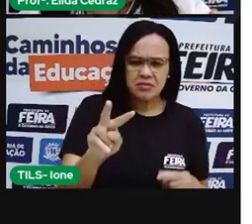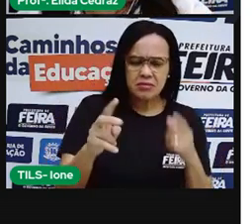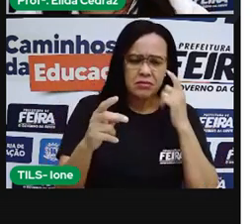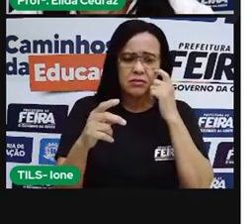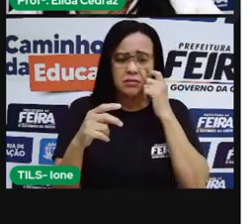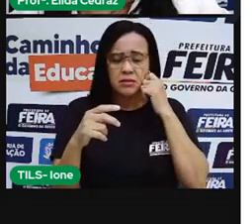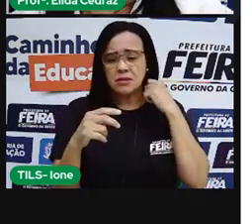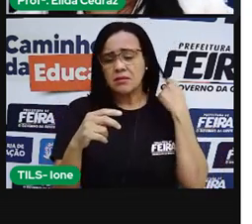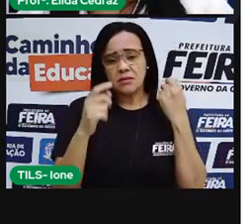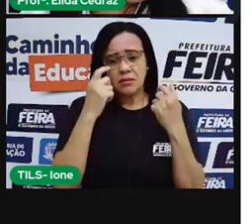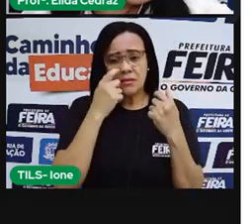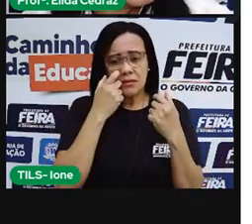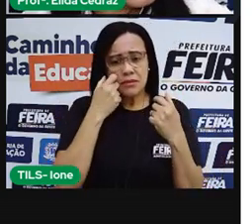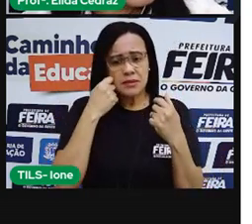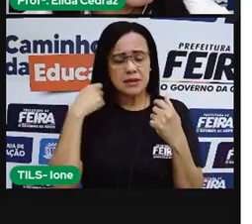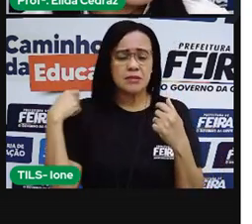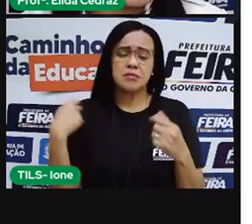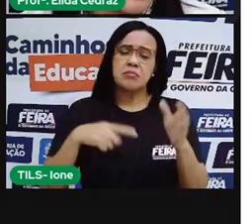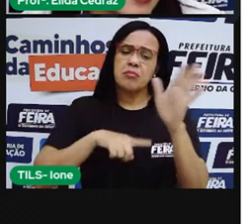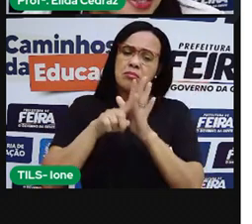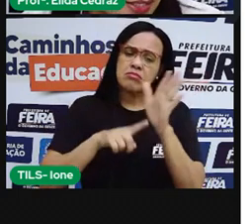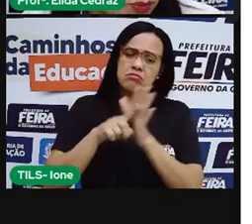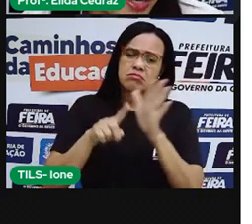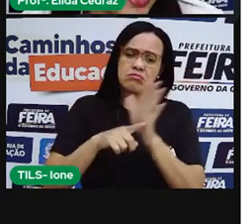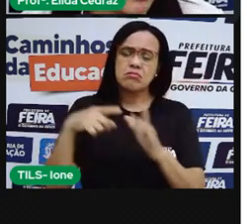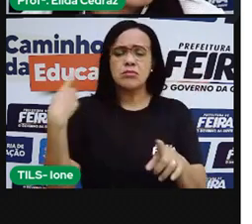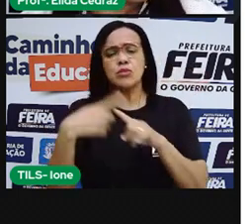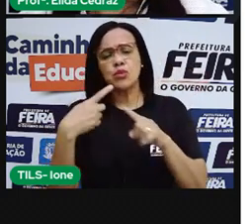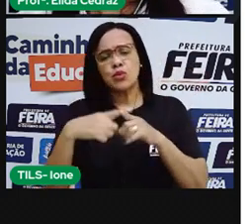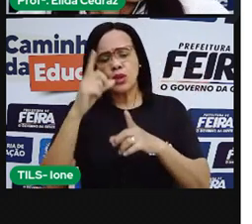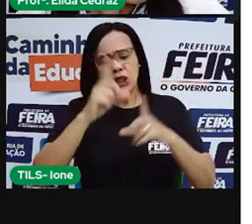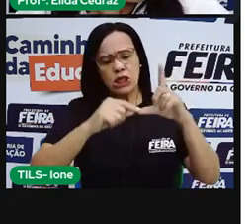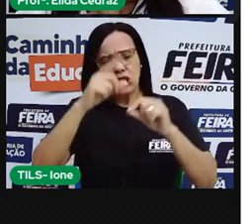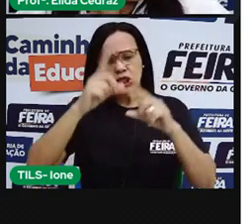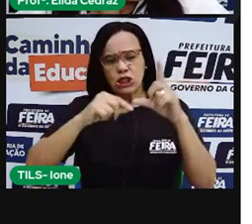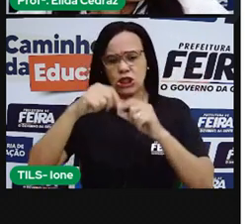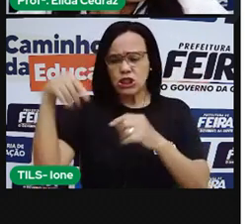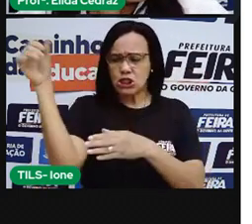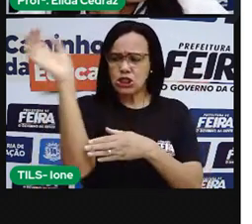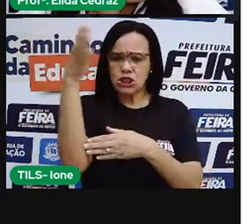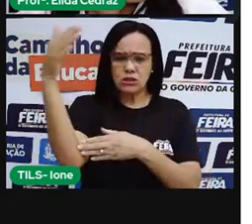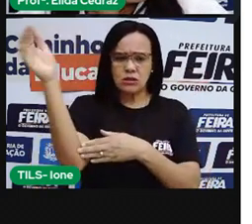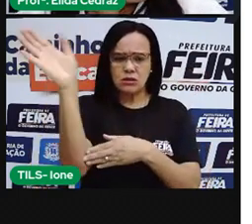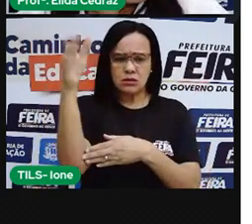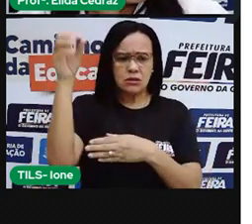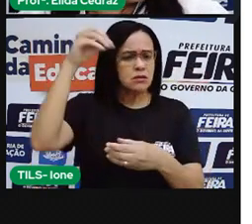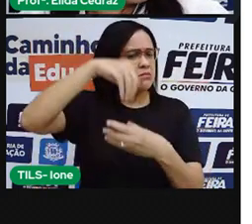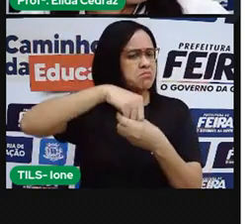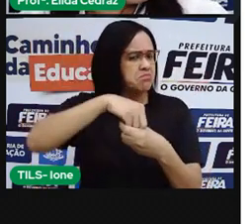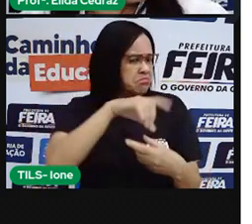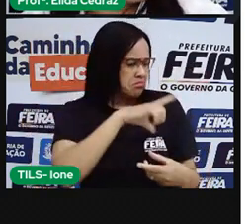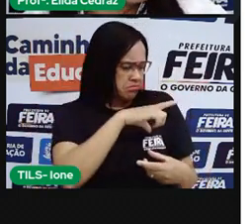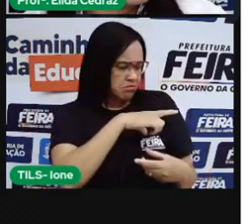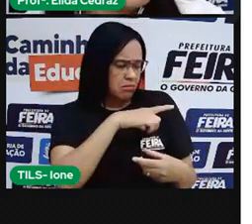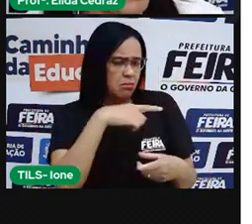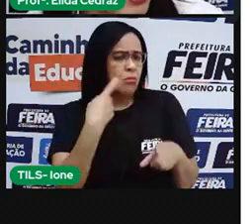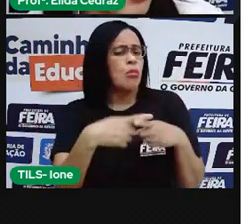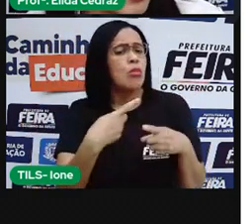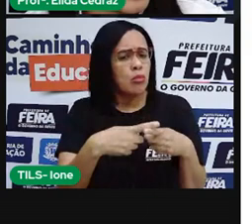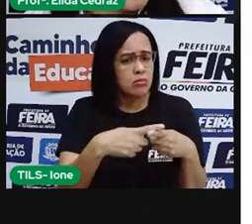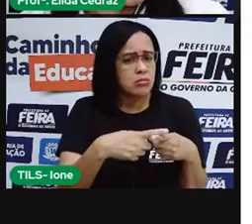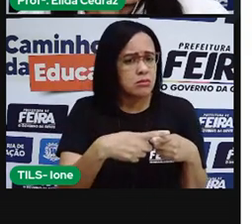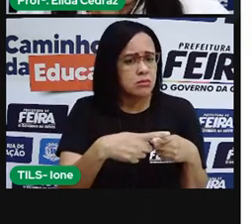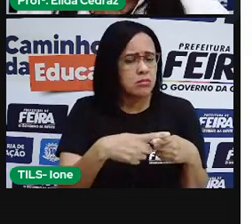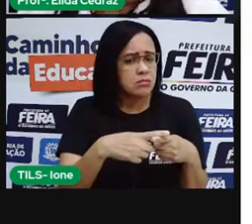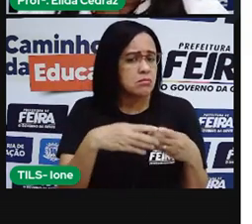perguntou por que que essas estrelas estão aí na nossa bandeira? E aí? Por que